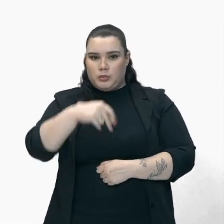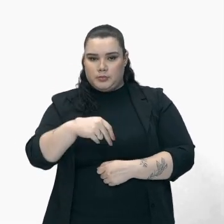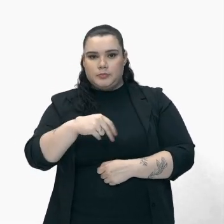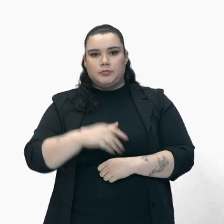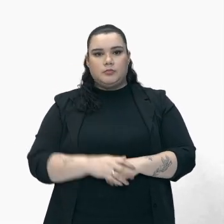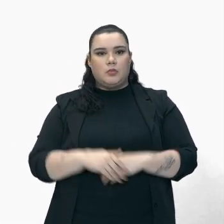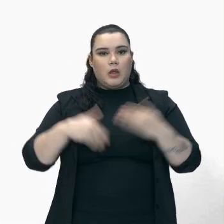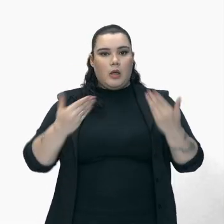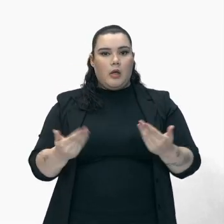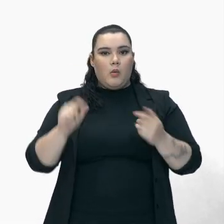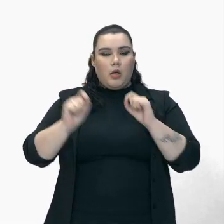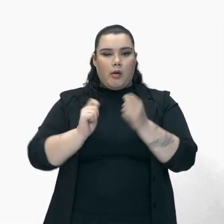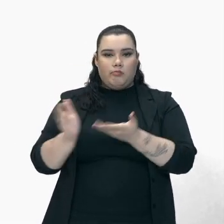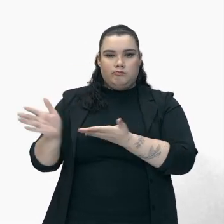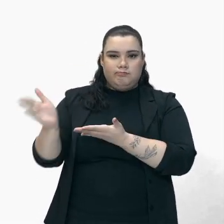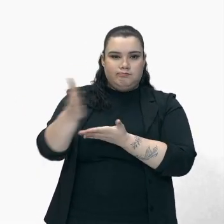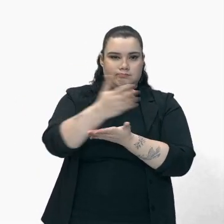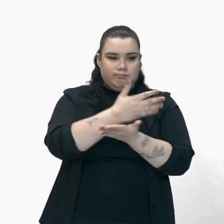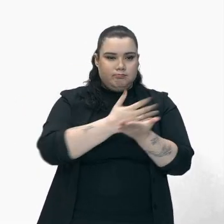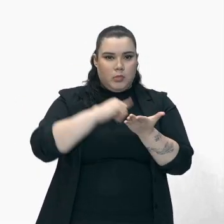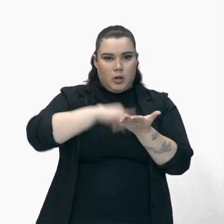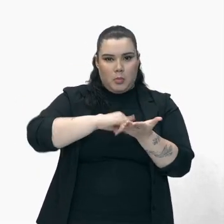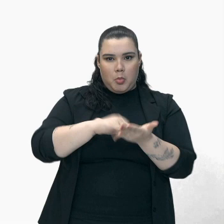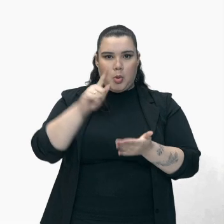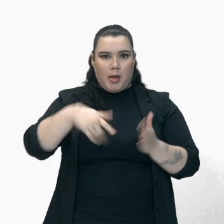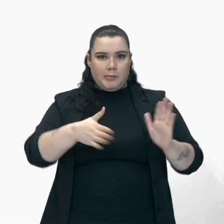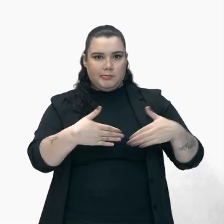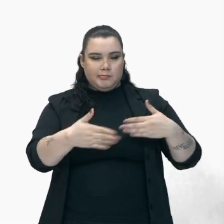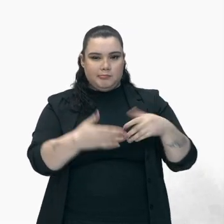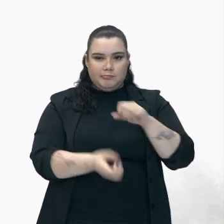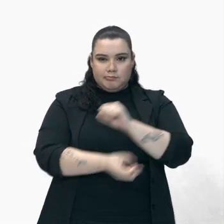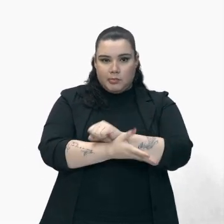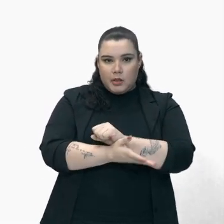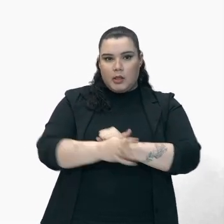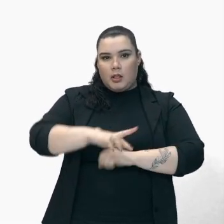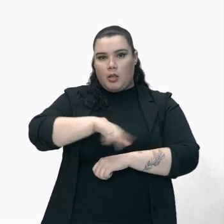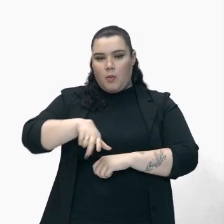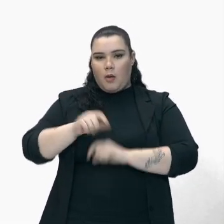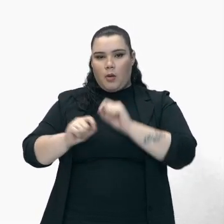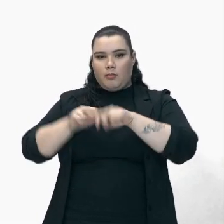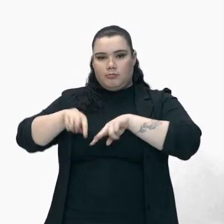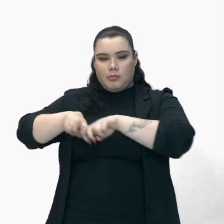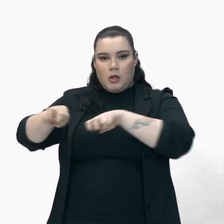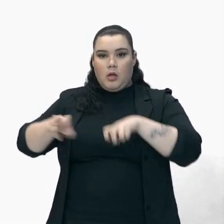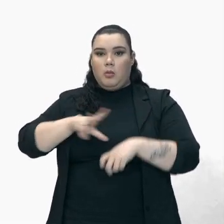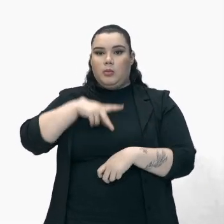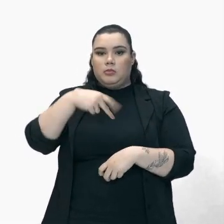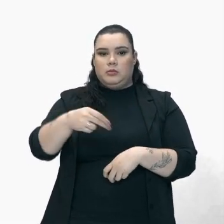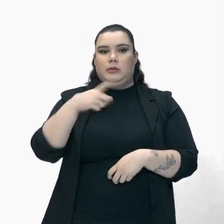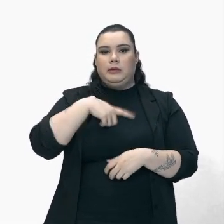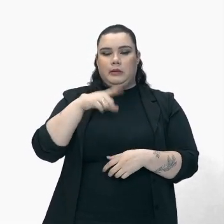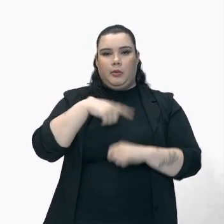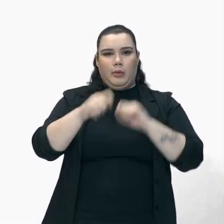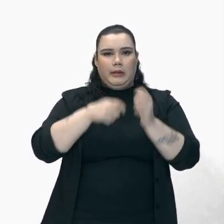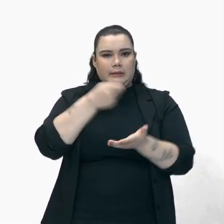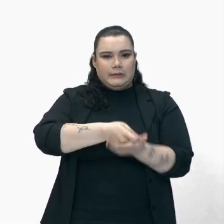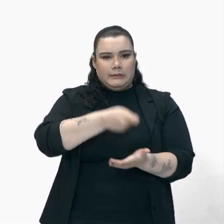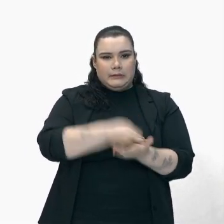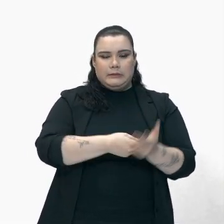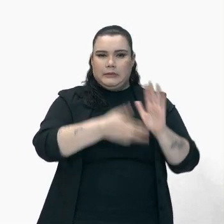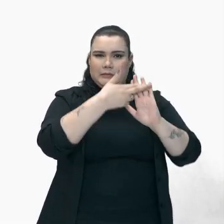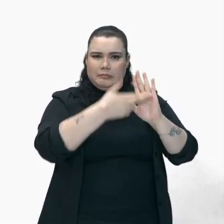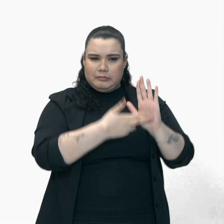a queda Da arrecadação De imposto Era resultado De contrabando E não do esgotamento Das minas Portugal tomava Medidas cada vez Mais